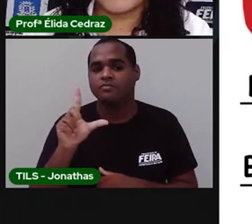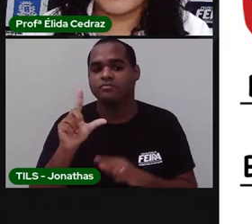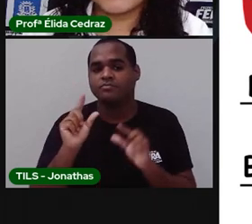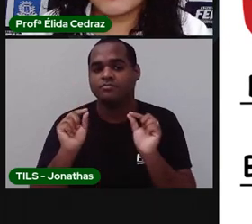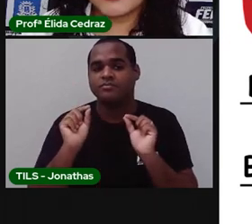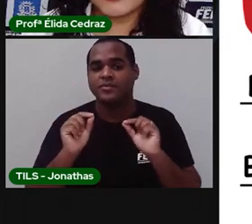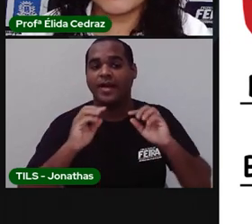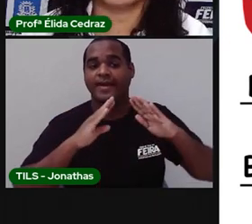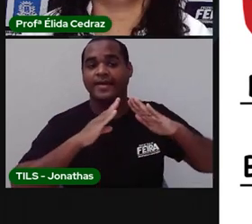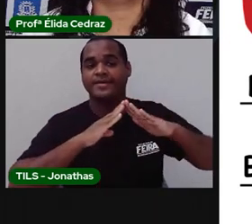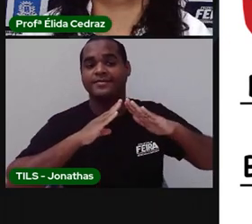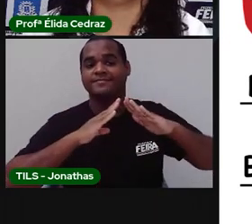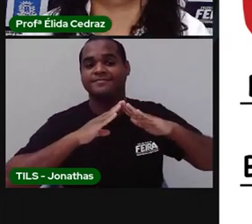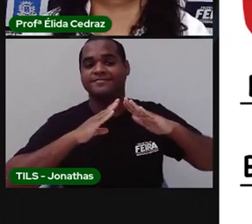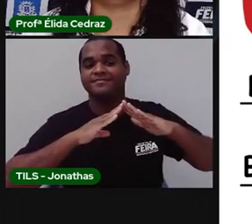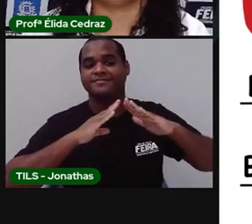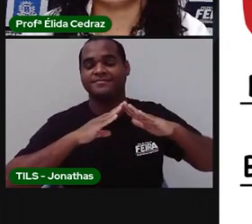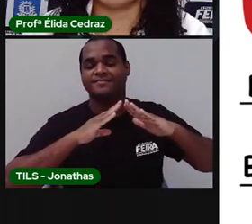Casa.